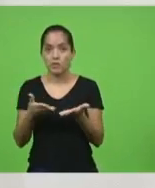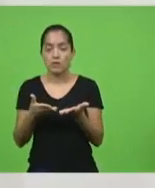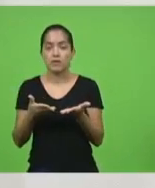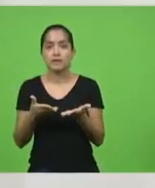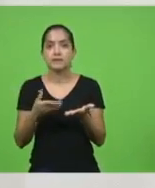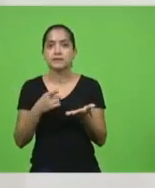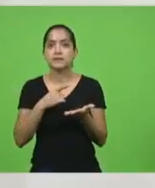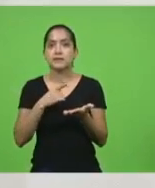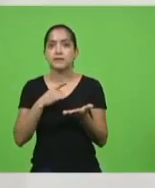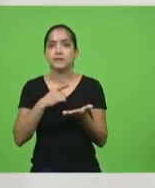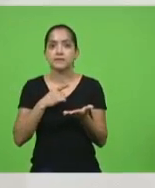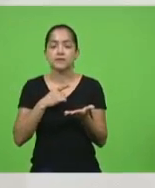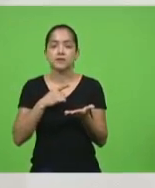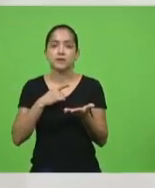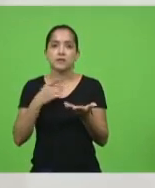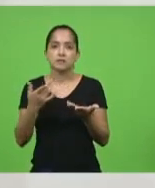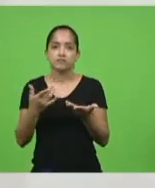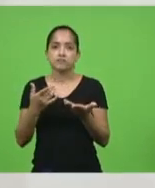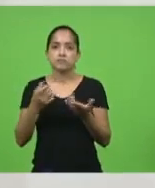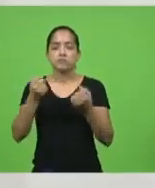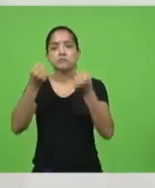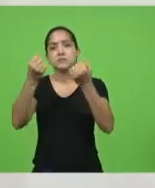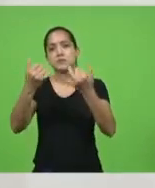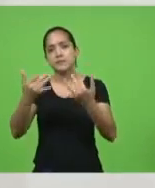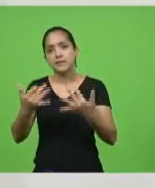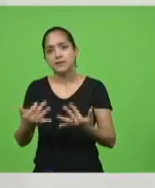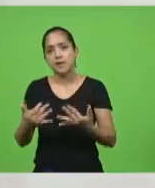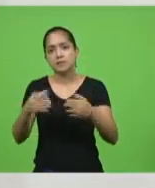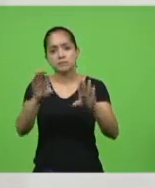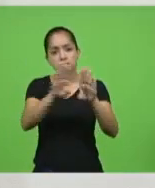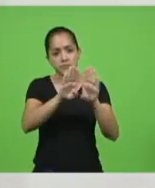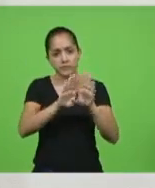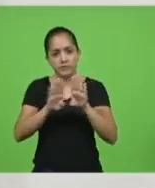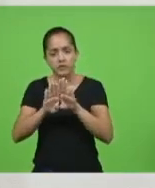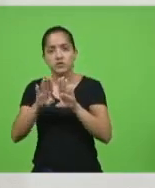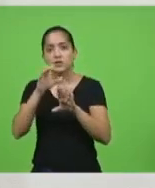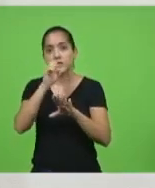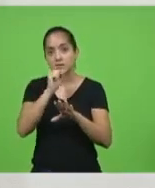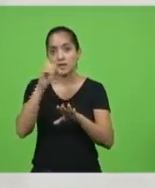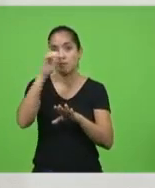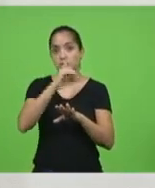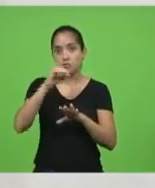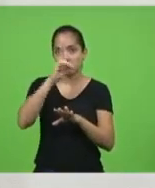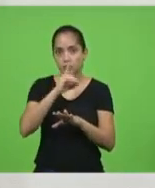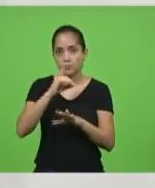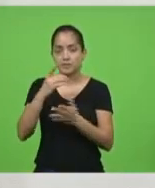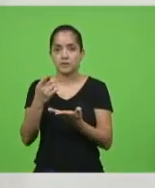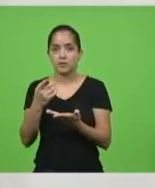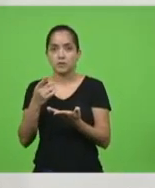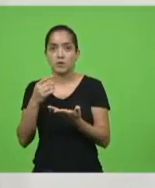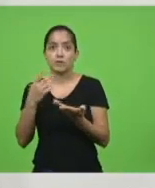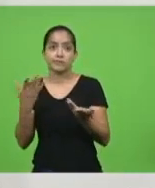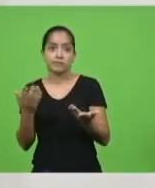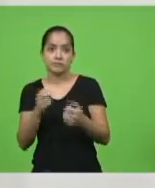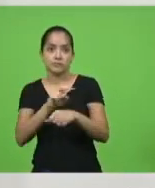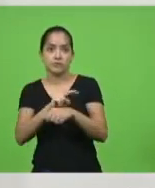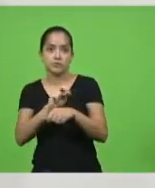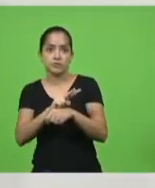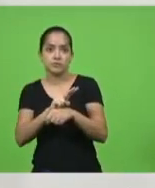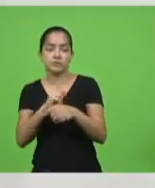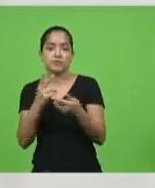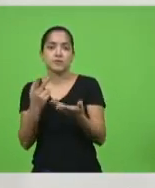o argumento de que tem que fechar os finais de semana como se o vírus tivesse